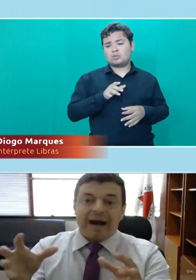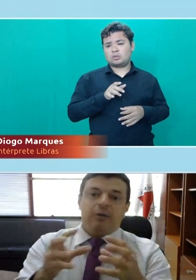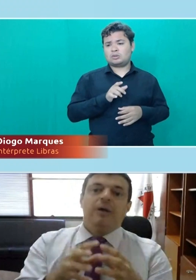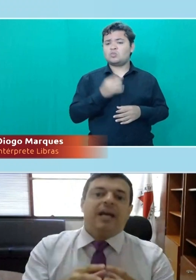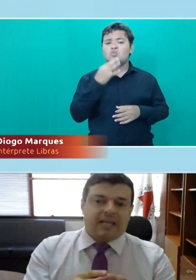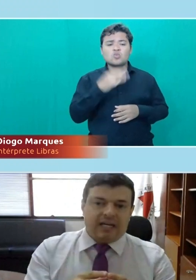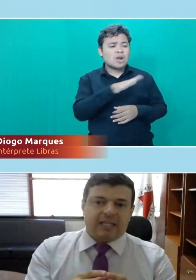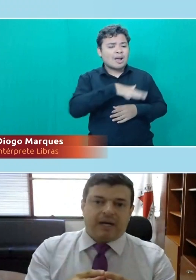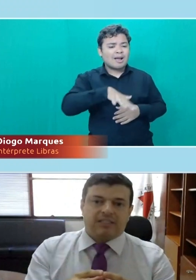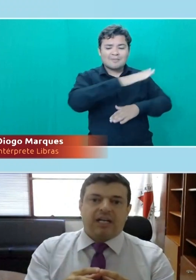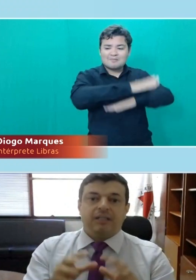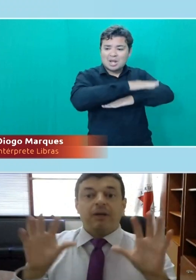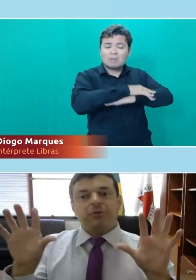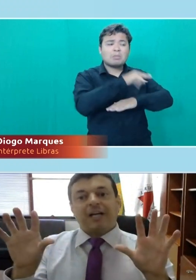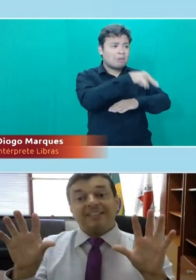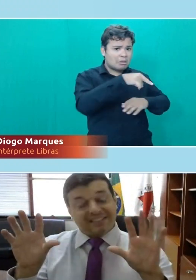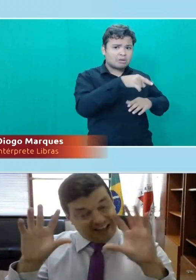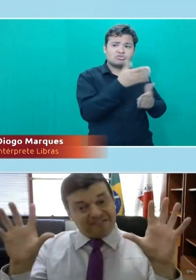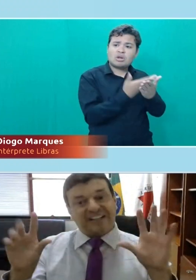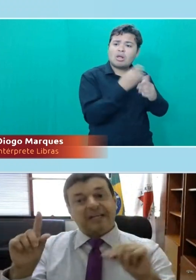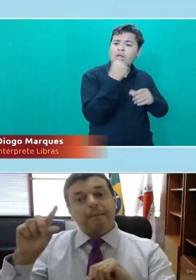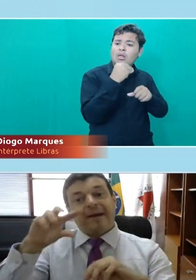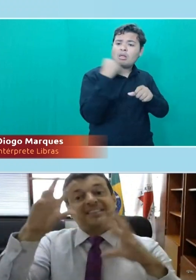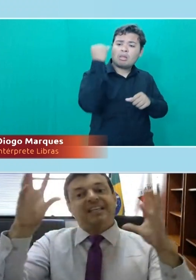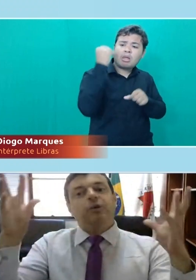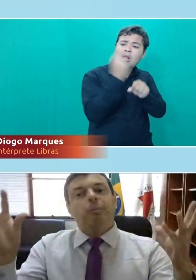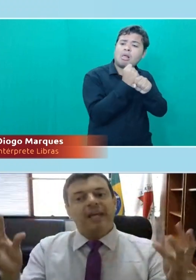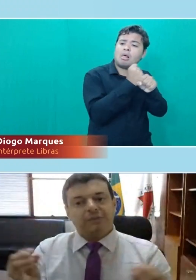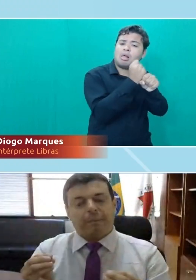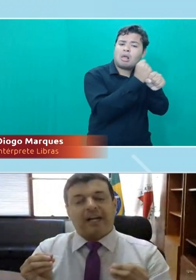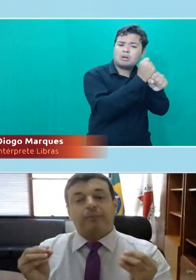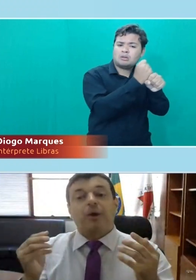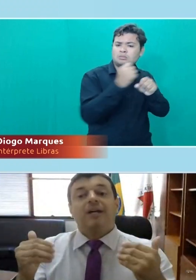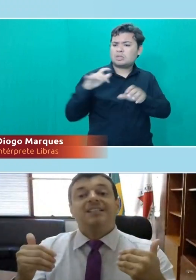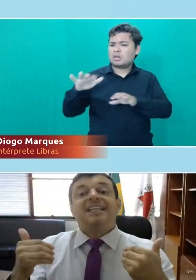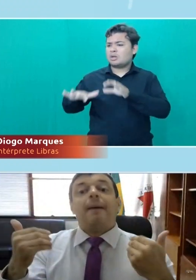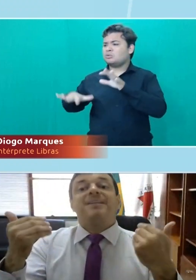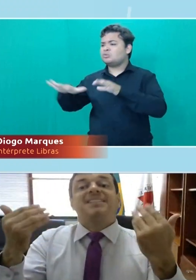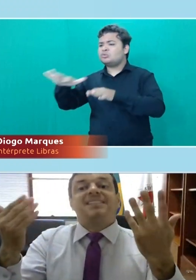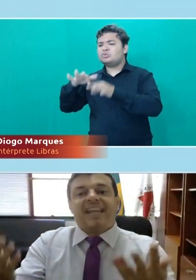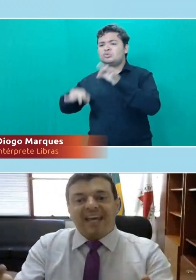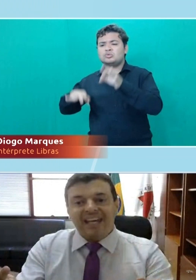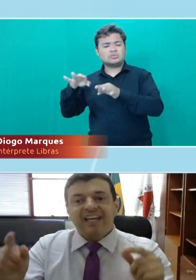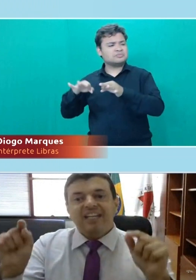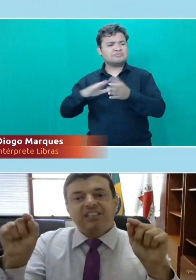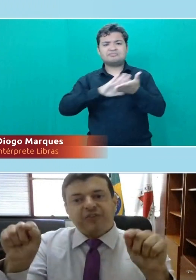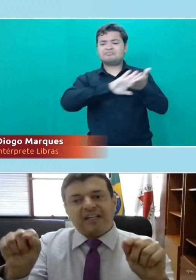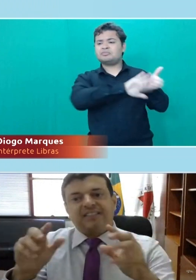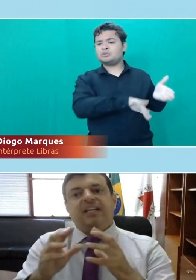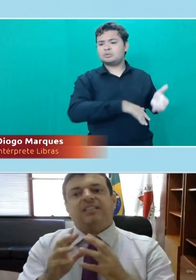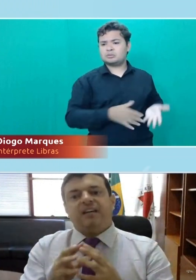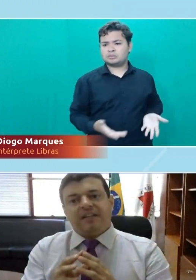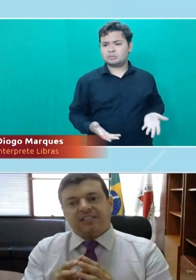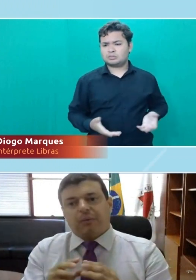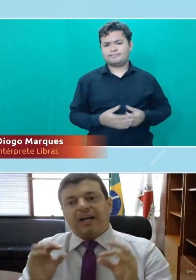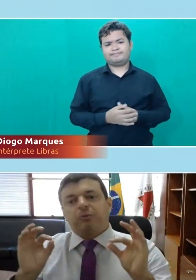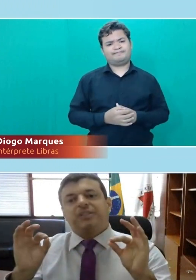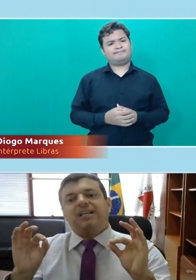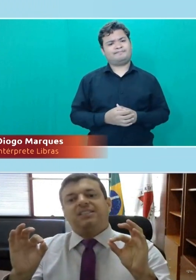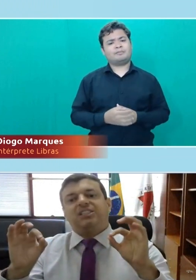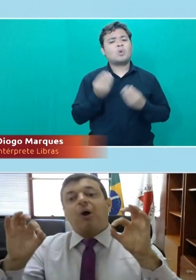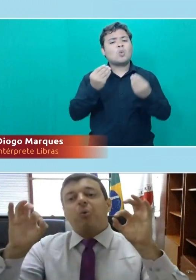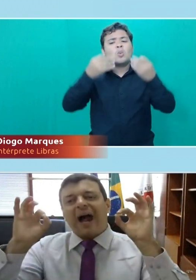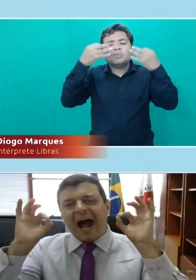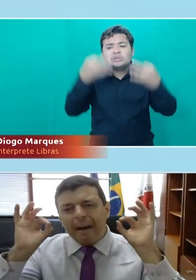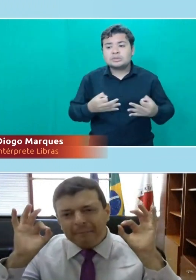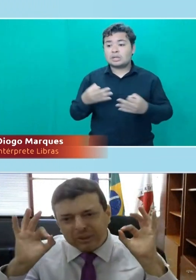trabalho naquela temática lá. Então, o o judiciário deve fazer para seguir o mesmo parâmetro? Se abster de fazer a intervenção, a